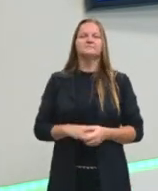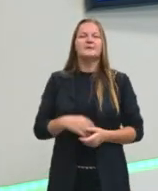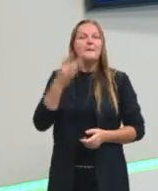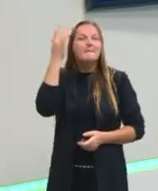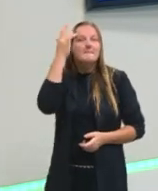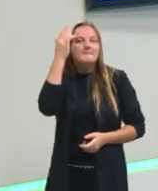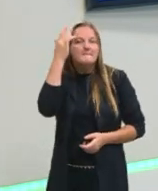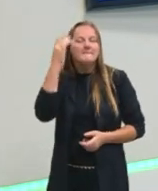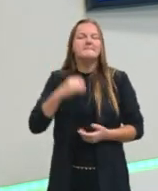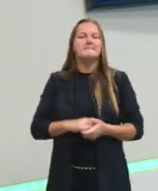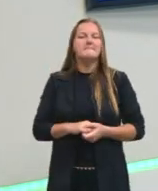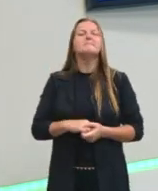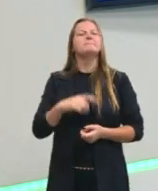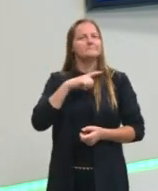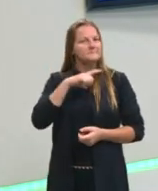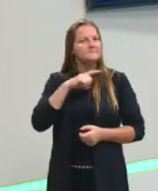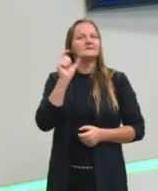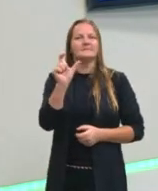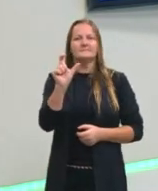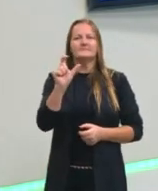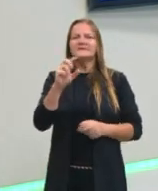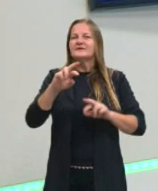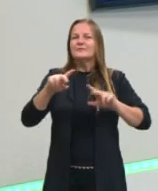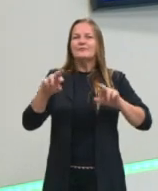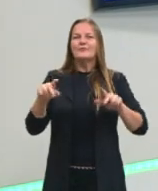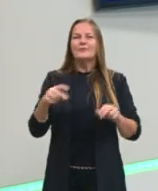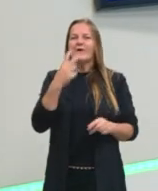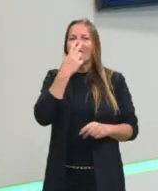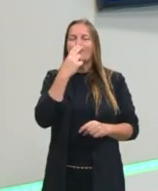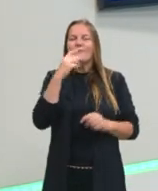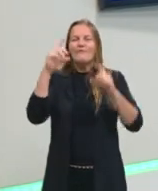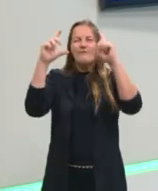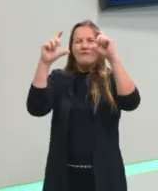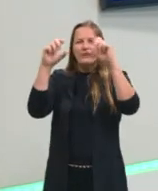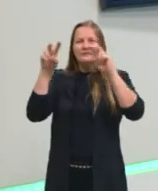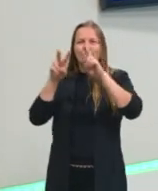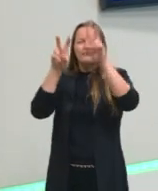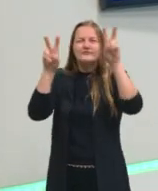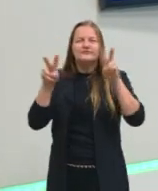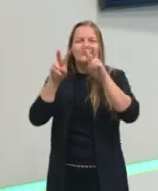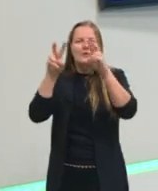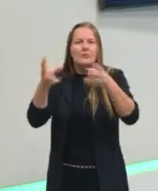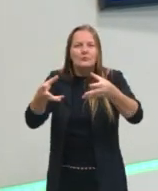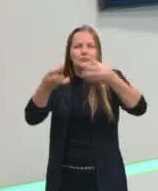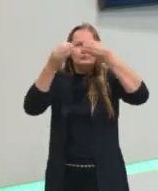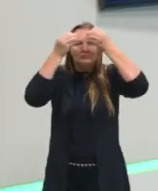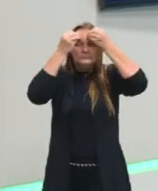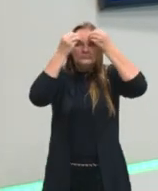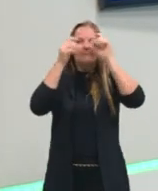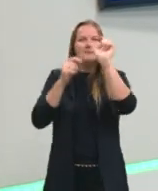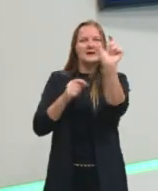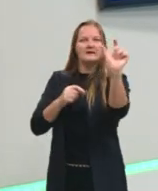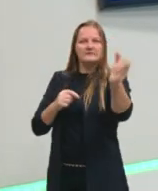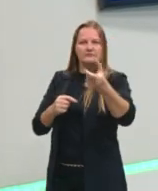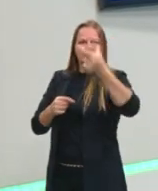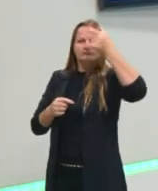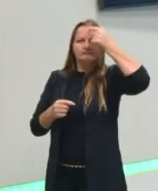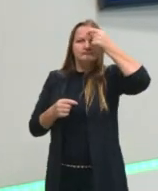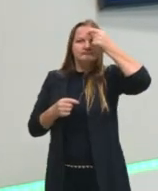memória para palavras, ela funciona quase como uma memória fotográfica. A gente olha para uma palavra, a gente